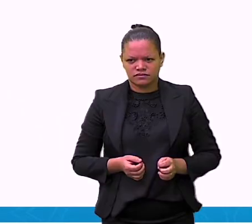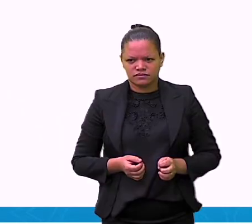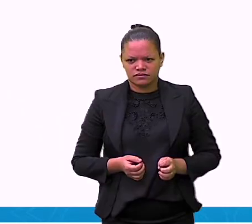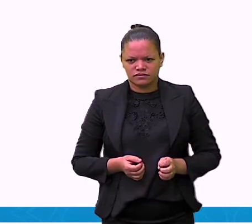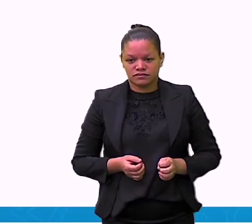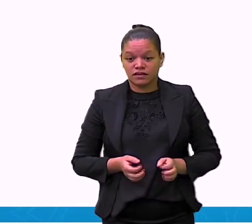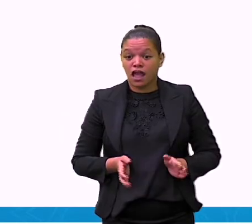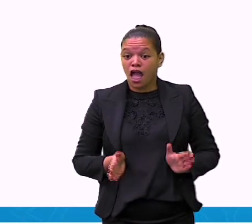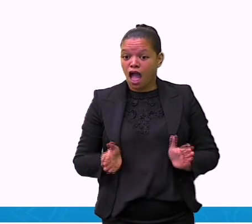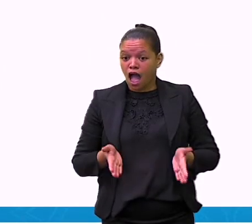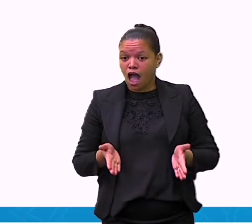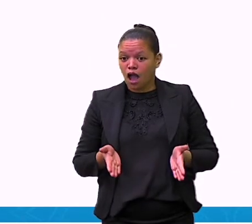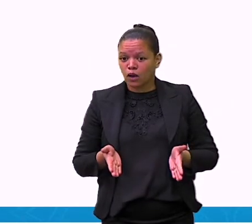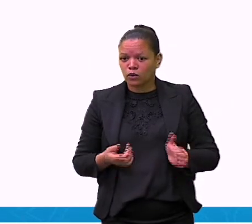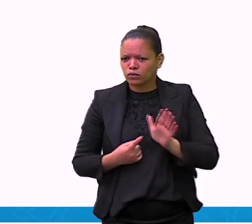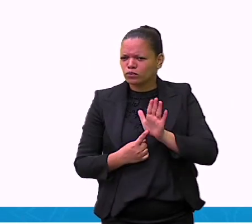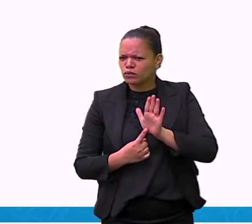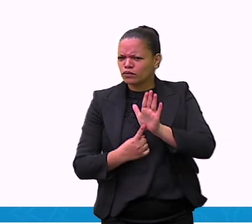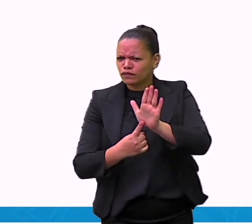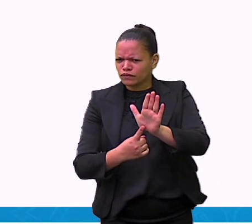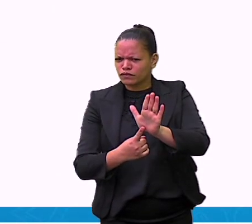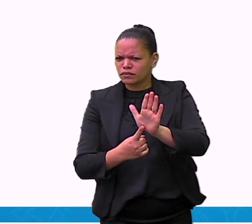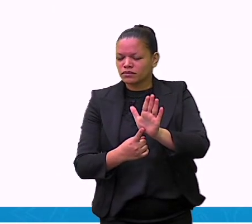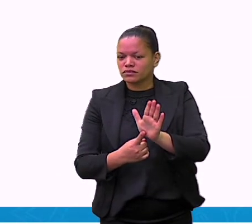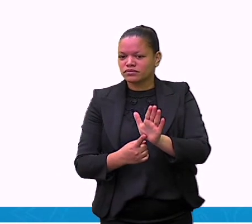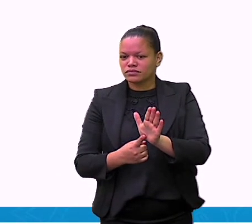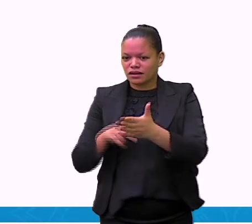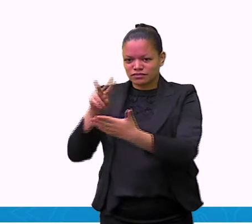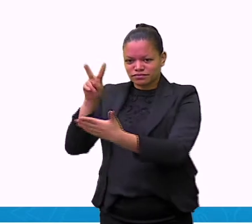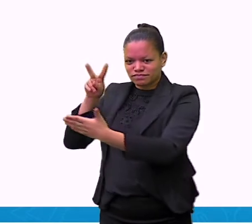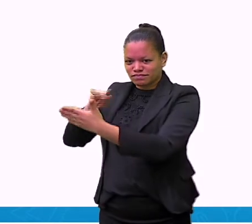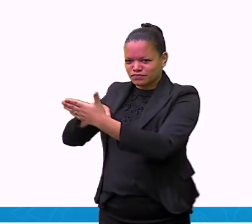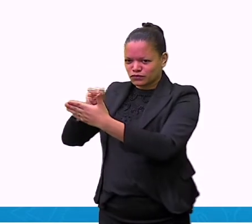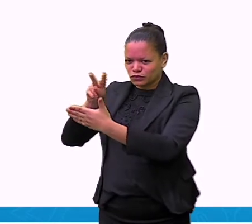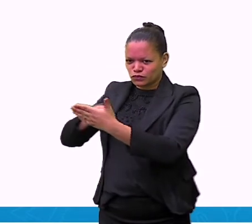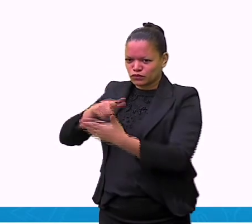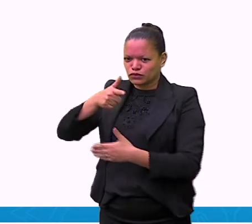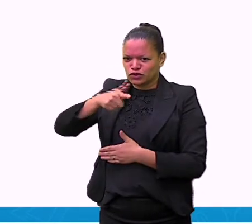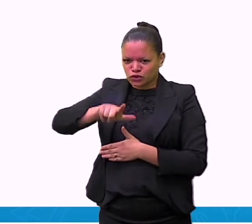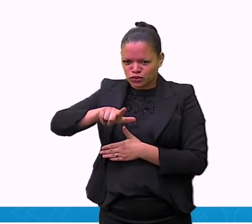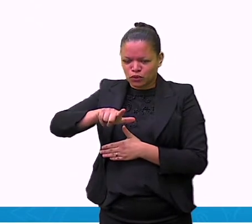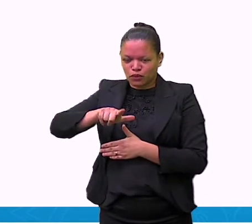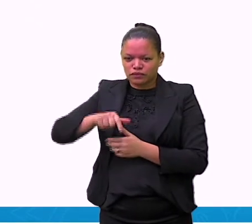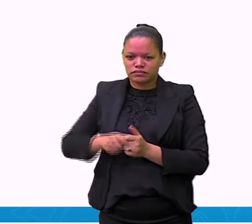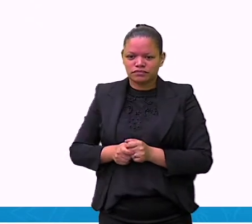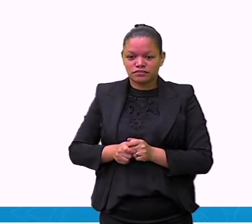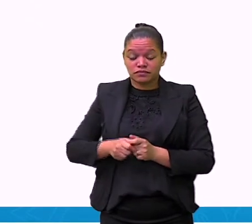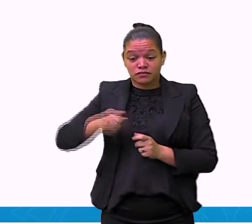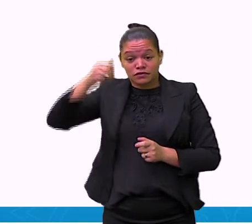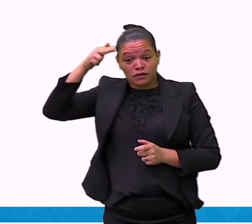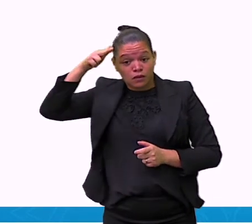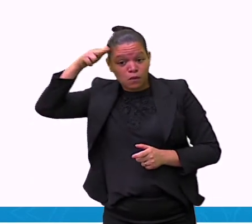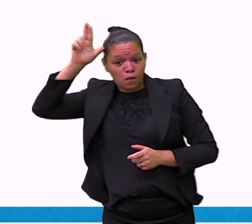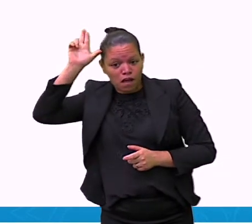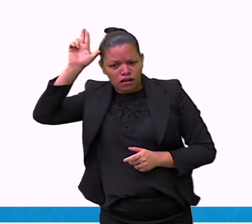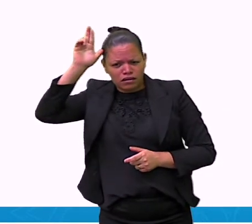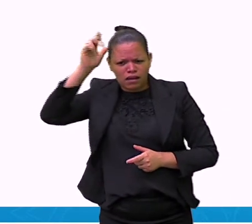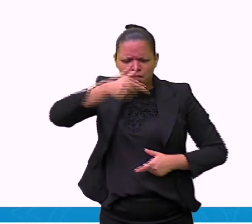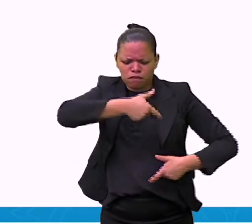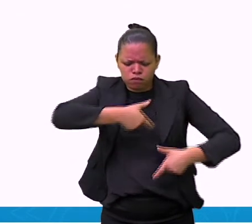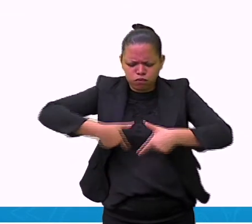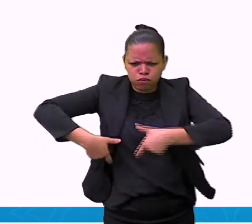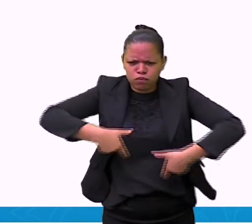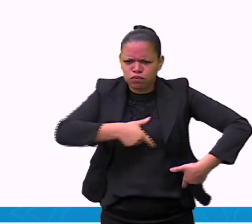Vamos continuar exercitando a nossa leitura. Uma zebra que nasce na savana